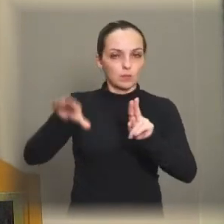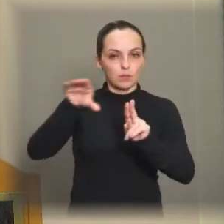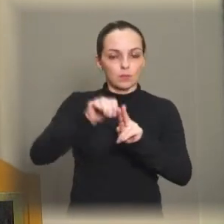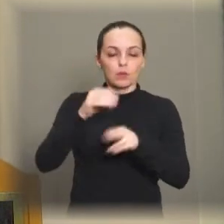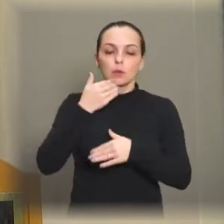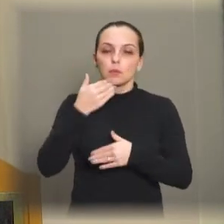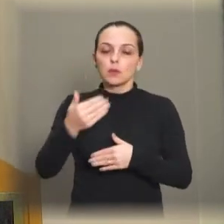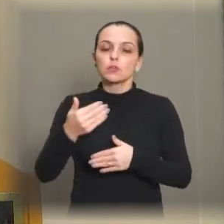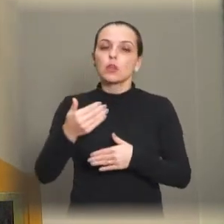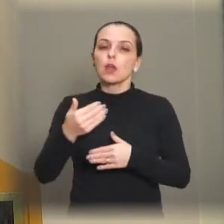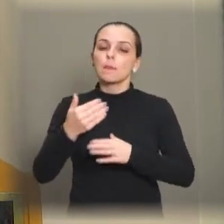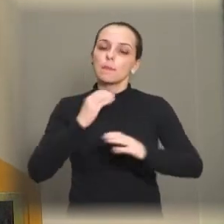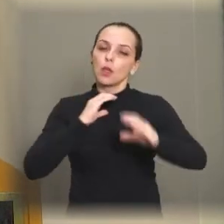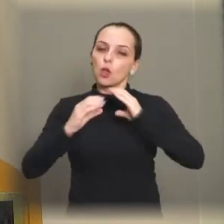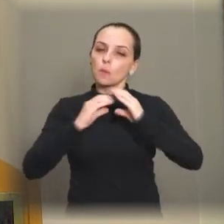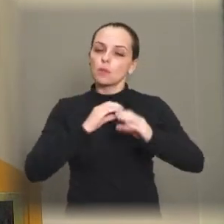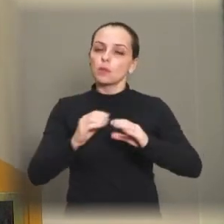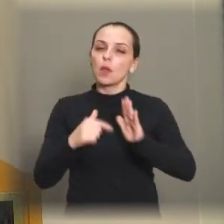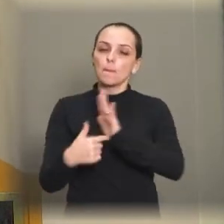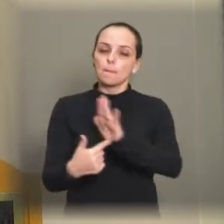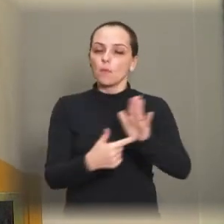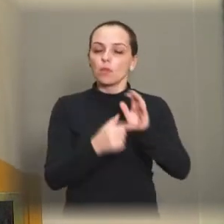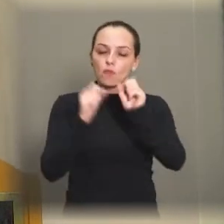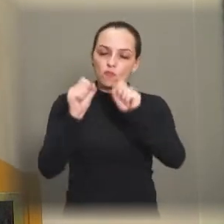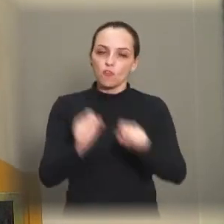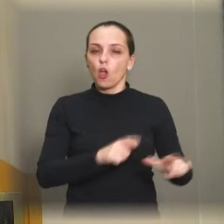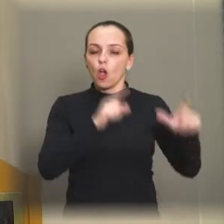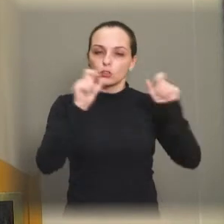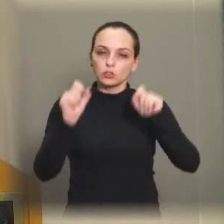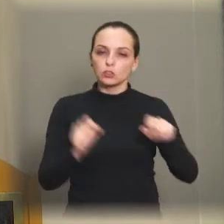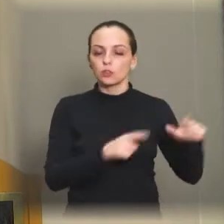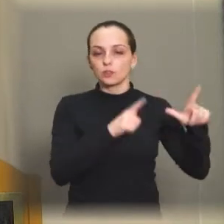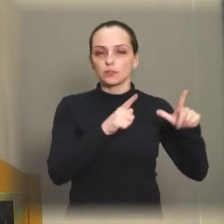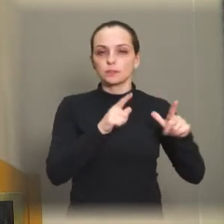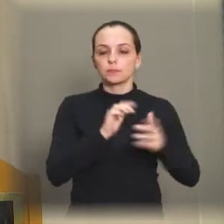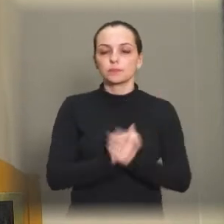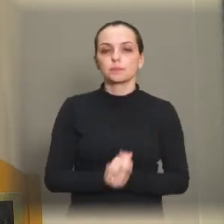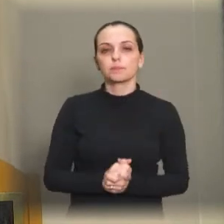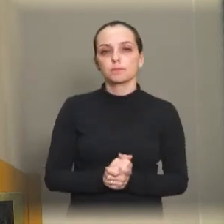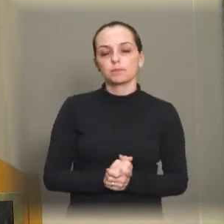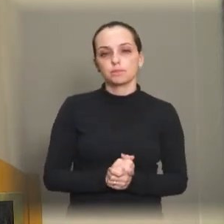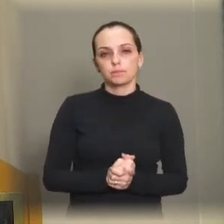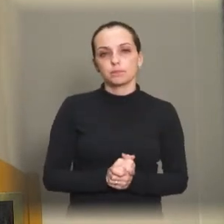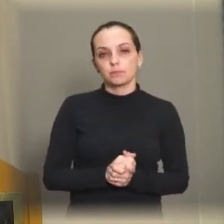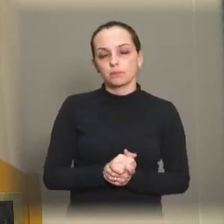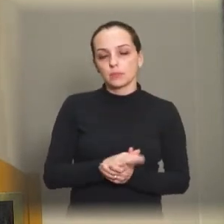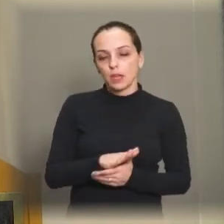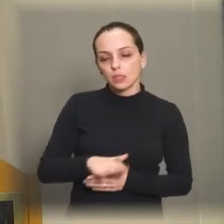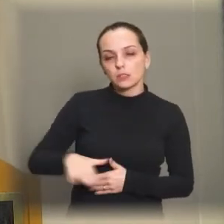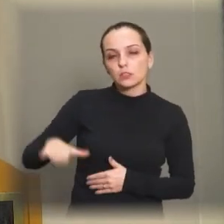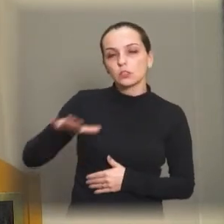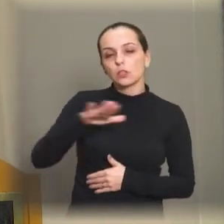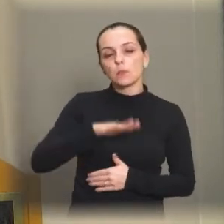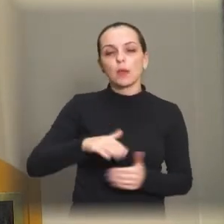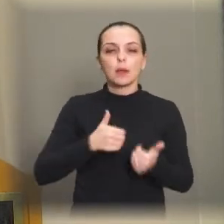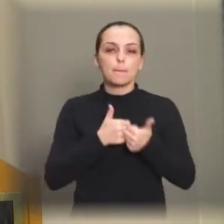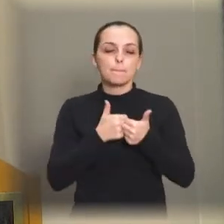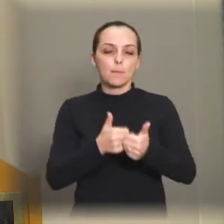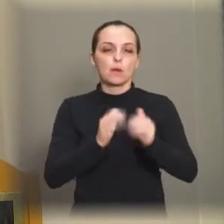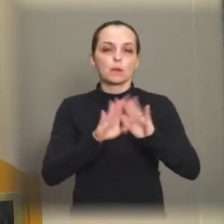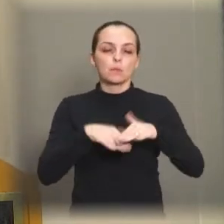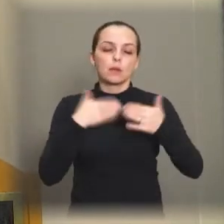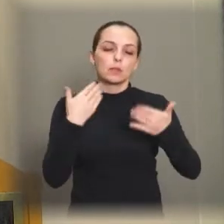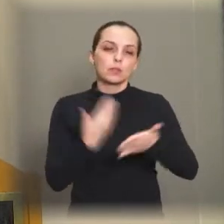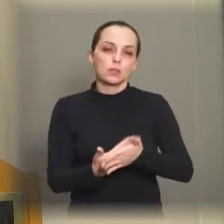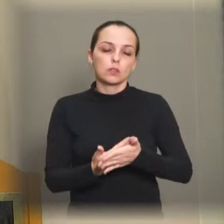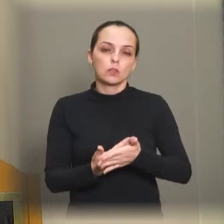da comunicação exibir cinco fotos que eu selecionei. Essas de uma área próxima à escola